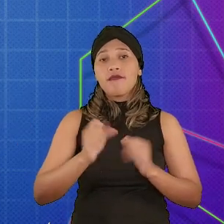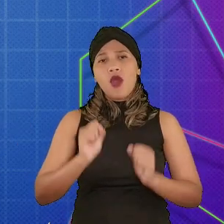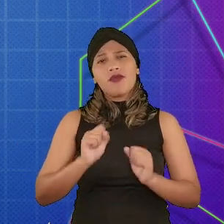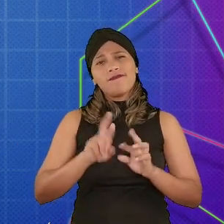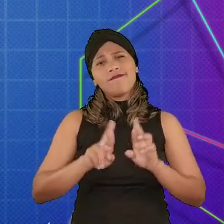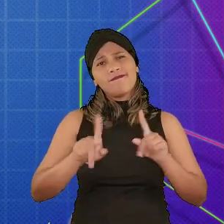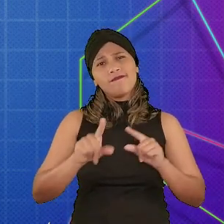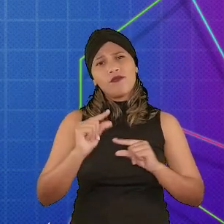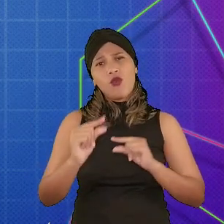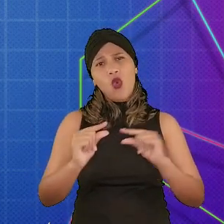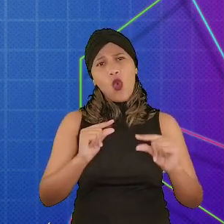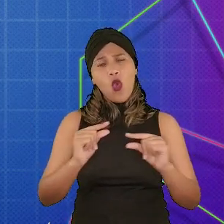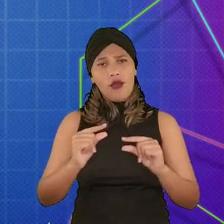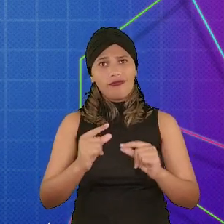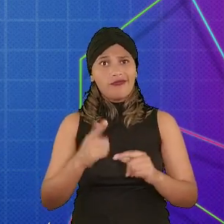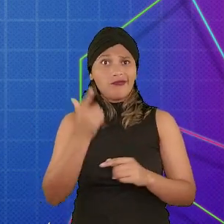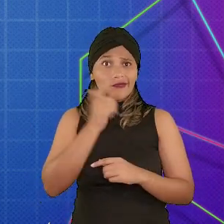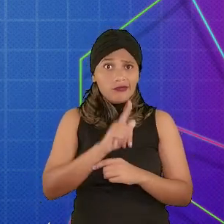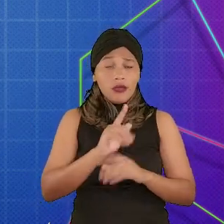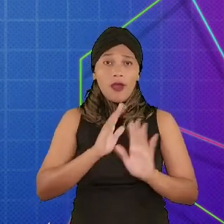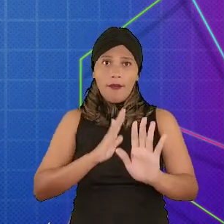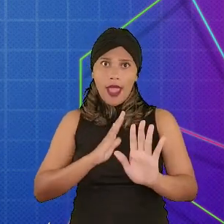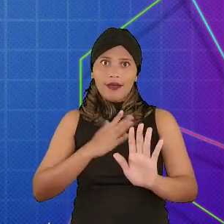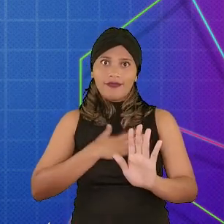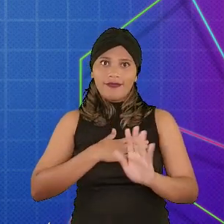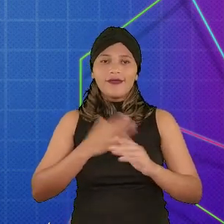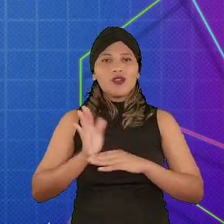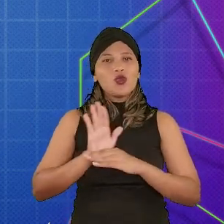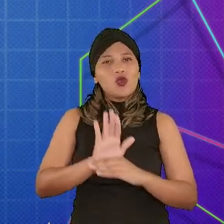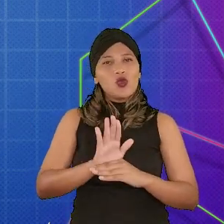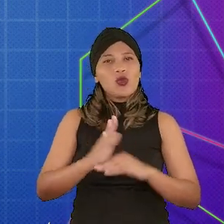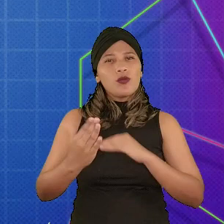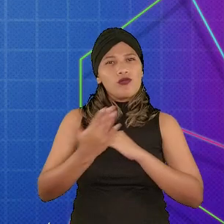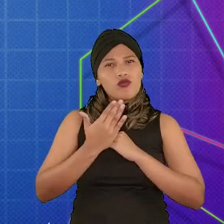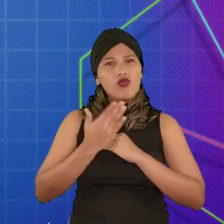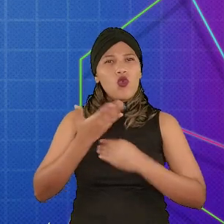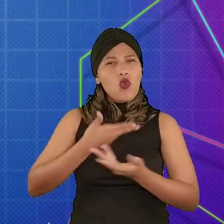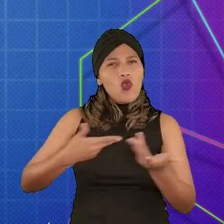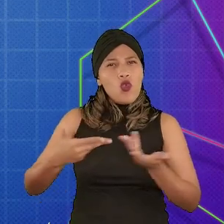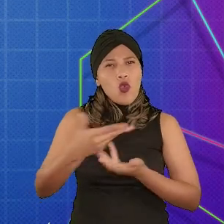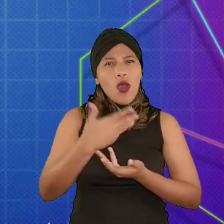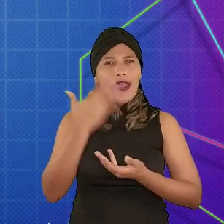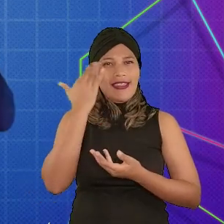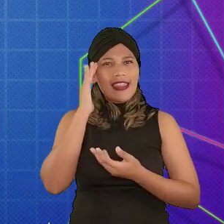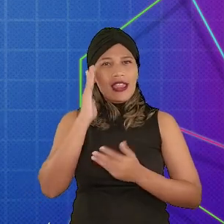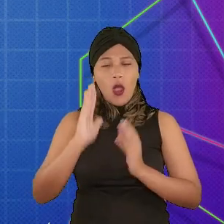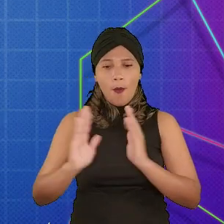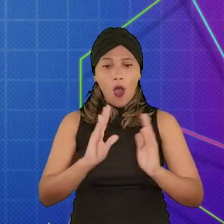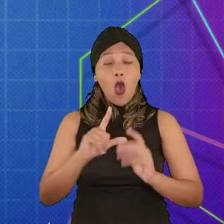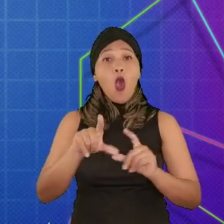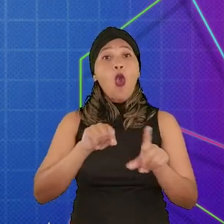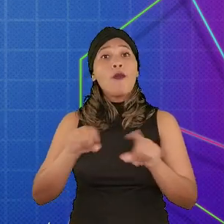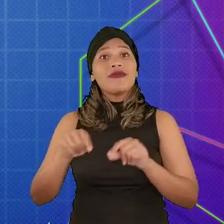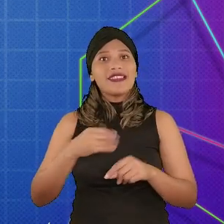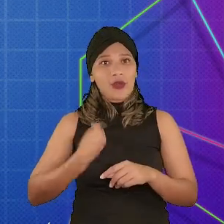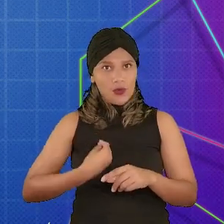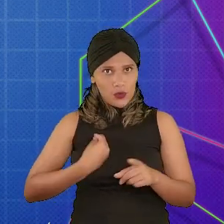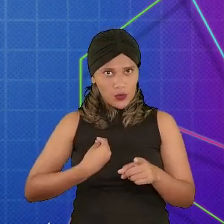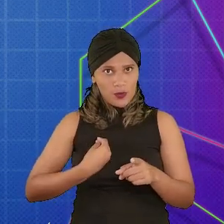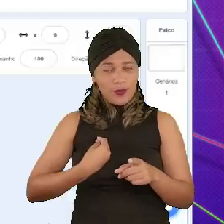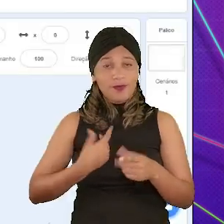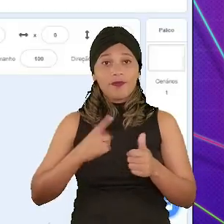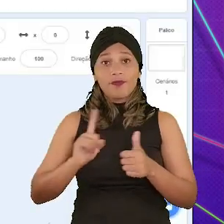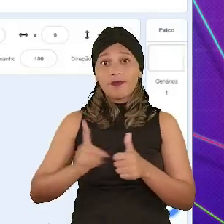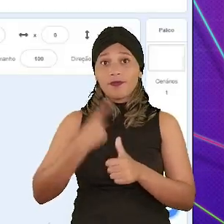que pode ser um pouquinho diferente da solução que a maioria achou. Mas essa sequência vai ajudar a gente a entender outras opções de blocos que nós temos aqui